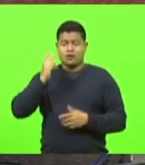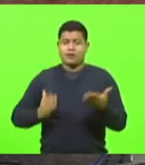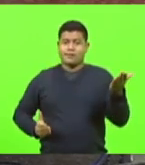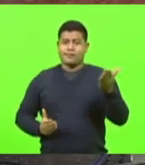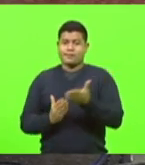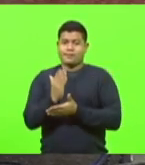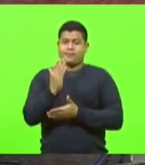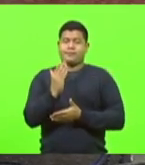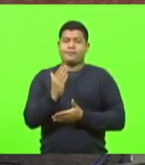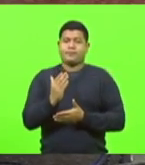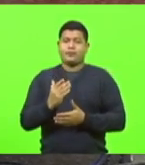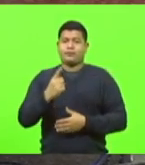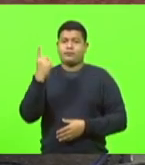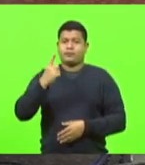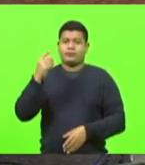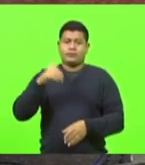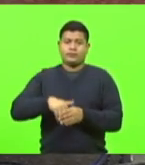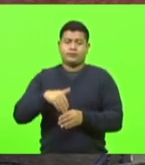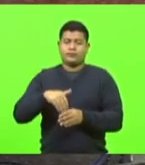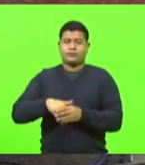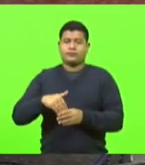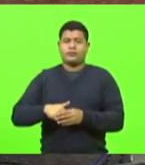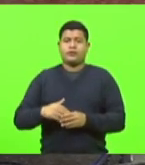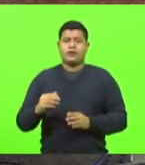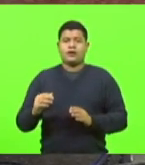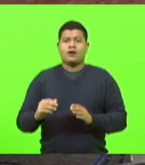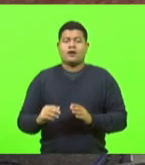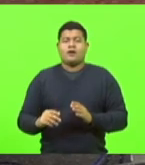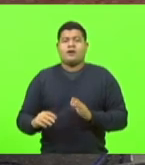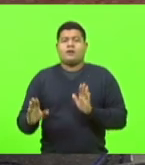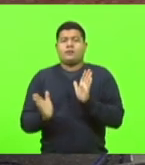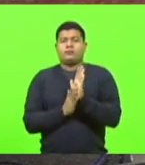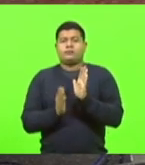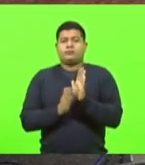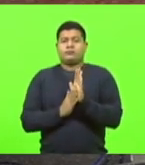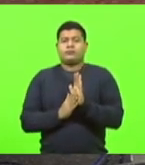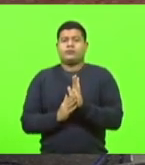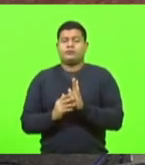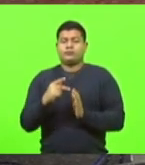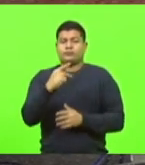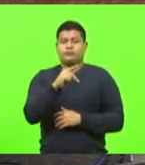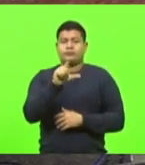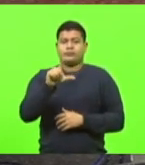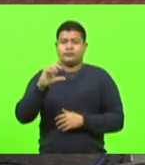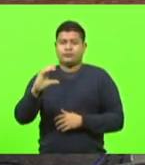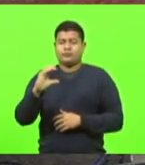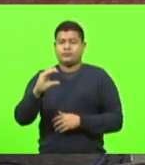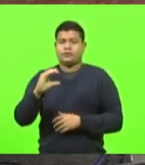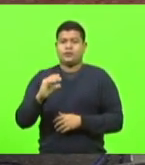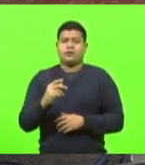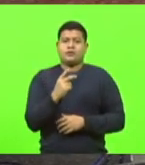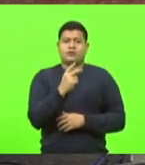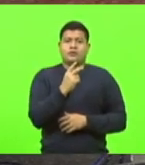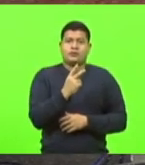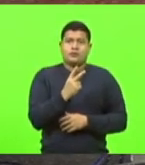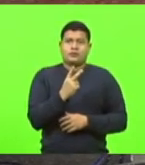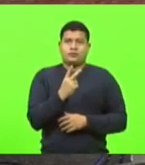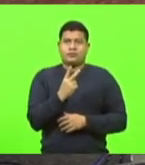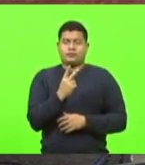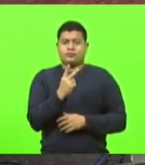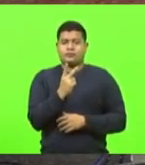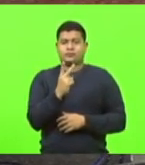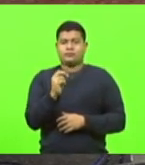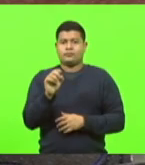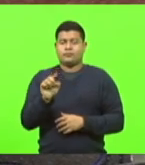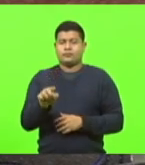aprovada em primeiro turno a proposta de emenda à Constituição nº 5, 2021, com sua emenda